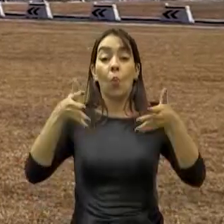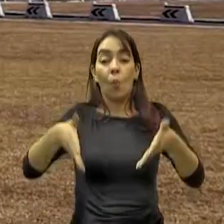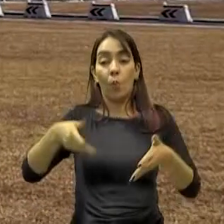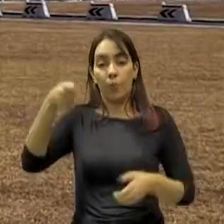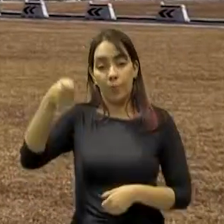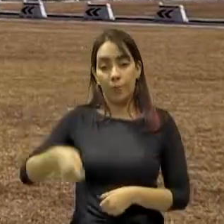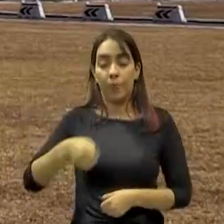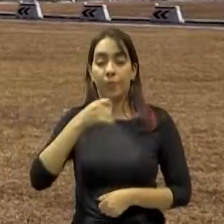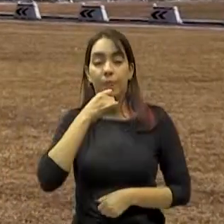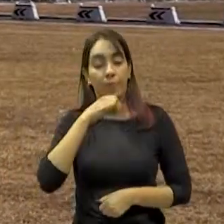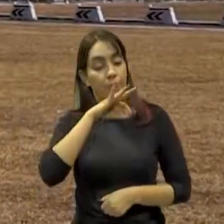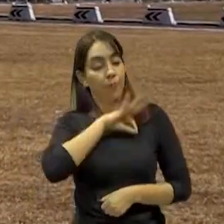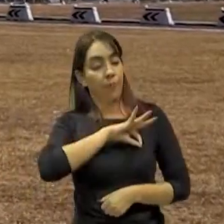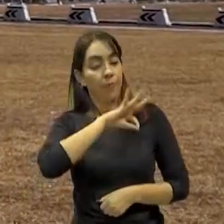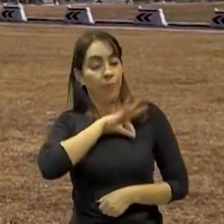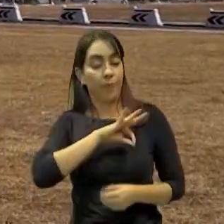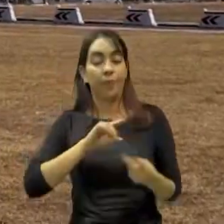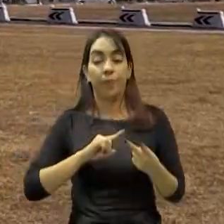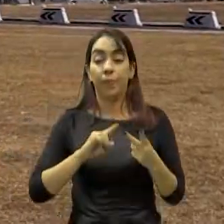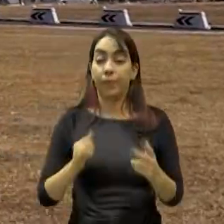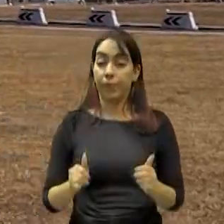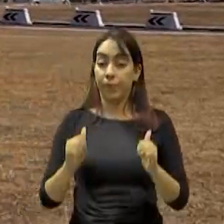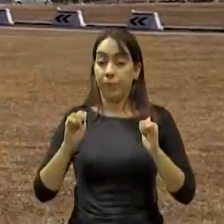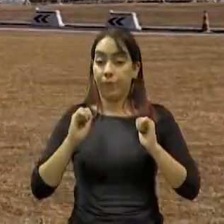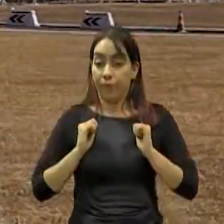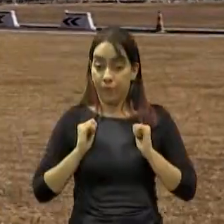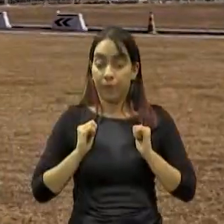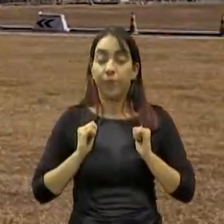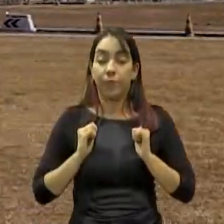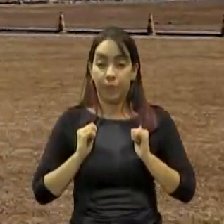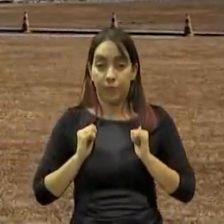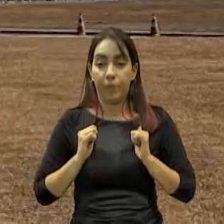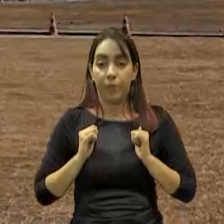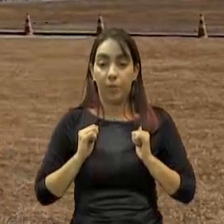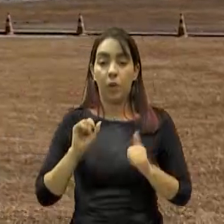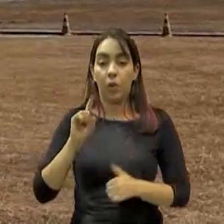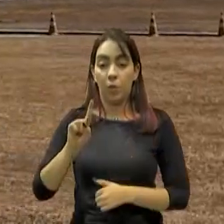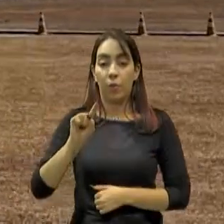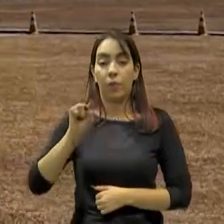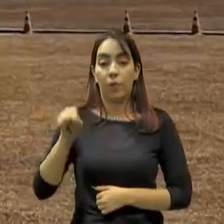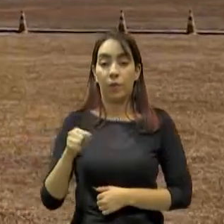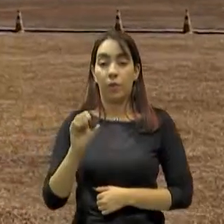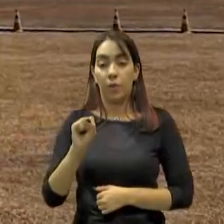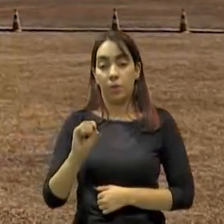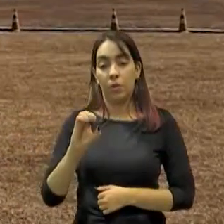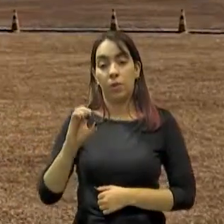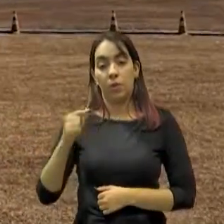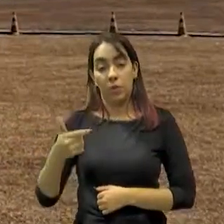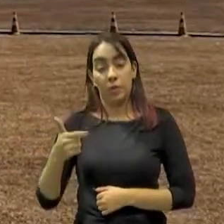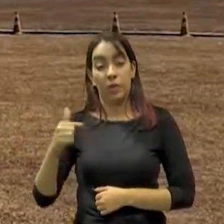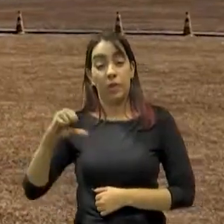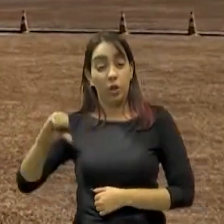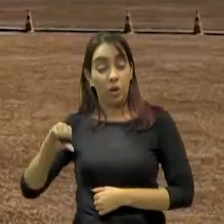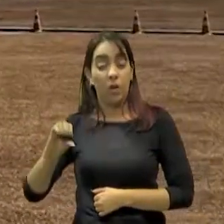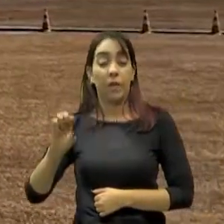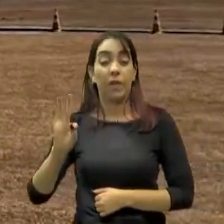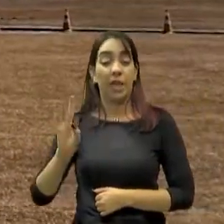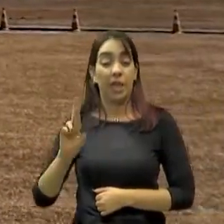salários e benefícios previdenciários, passou de R 1,829 trilhão para R 1